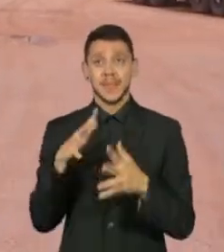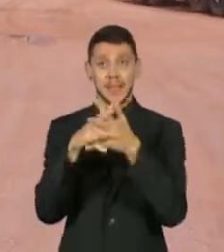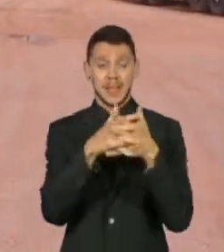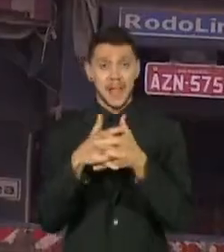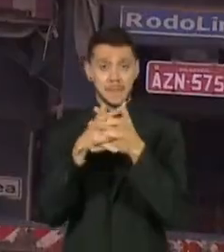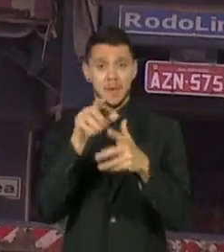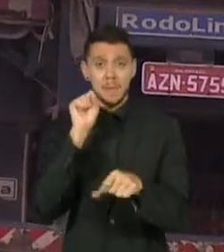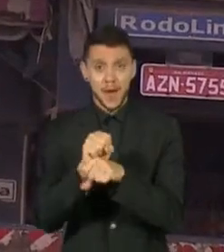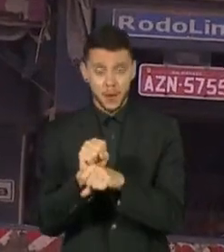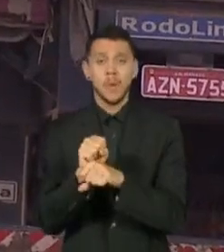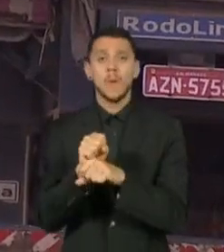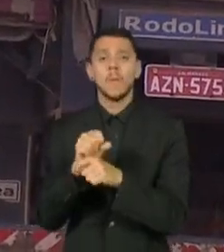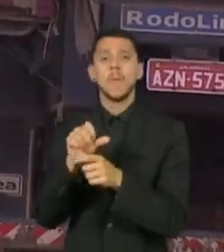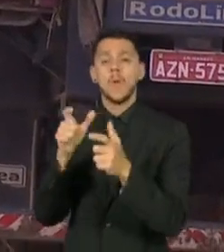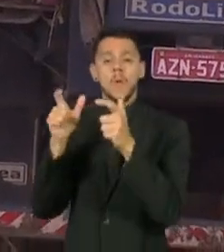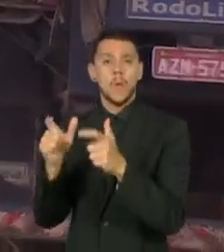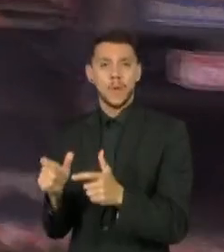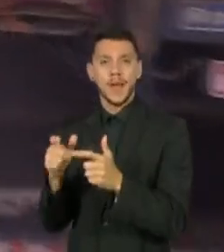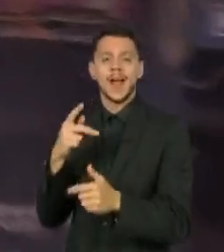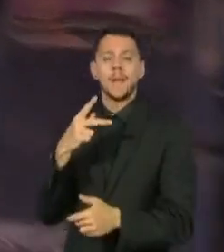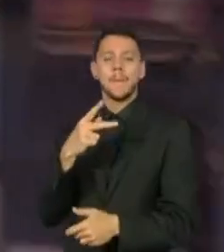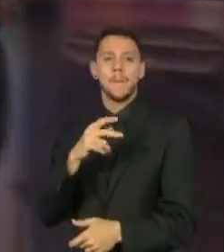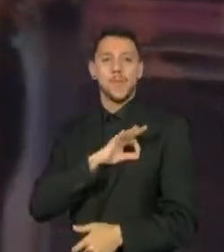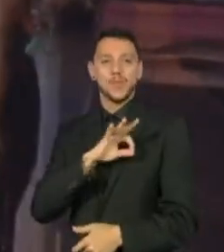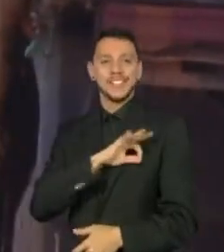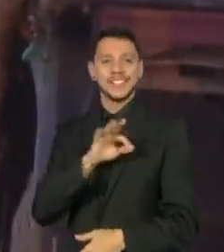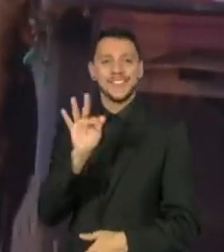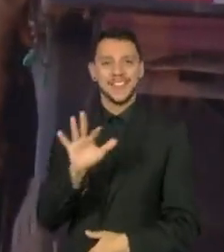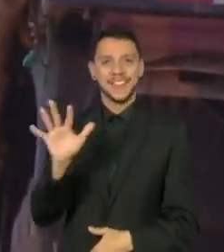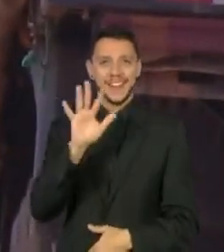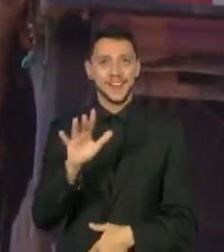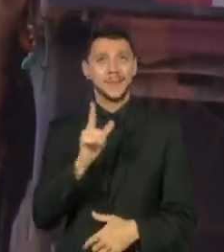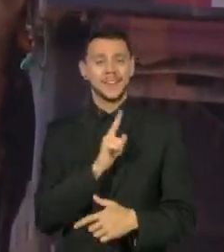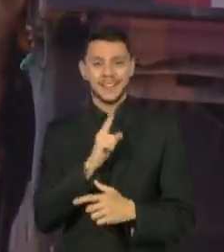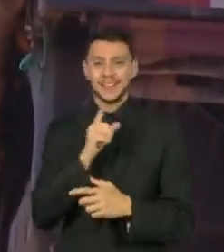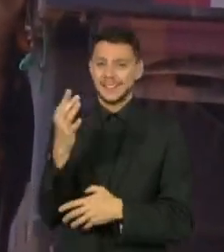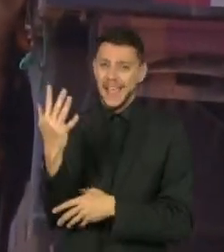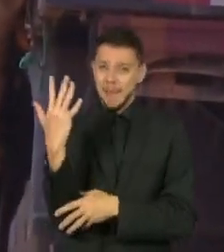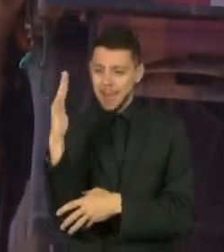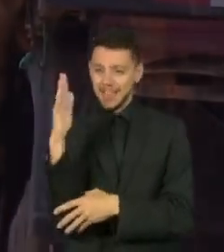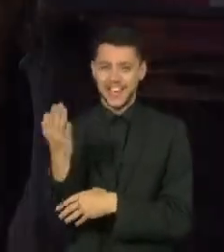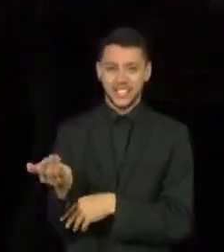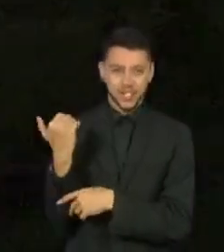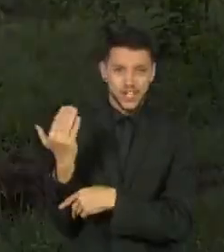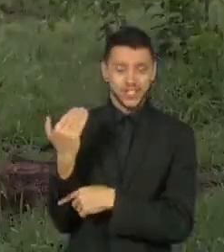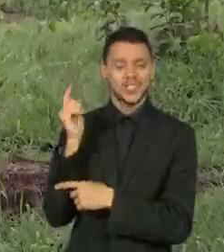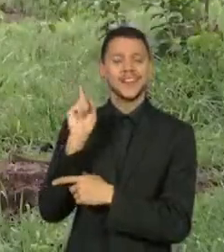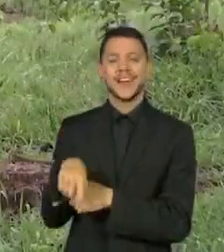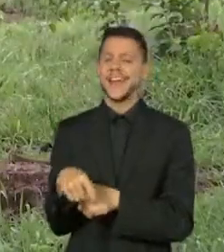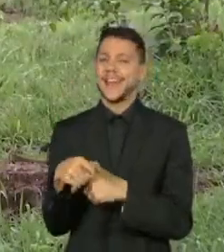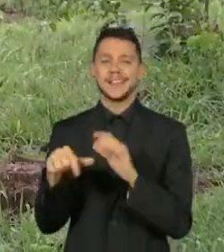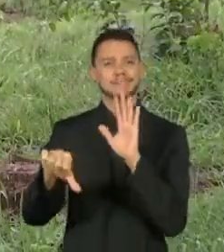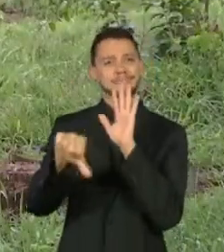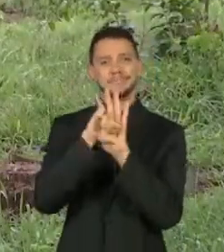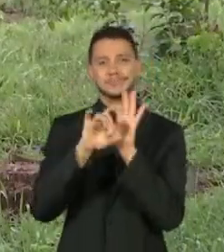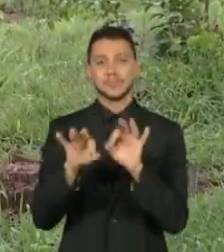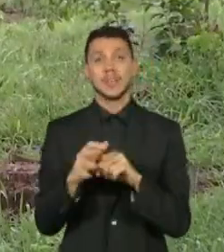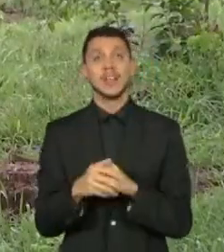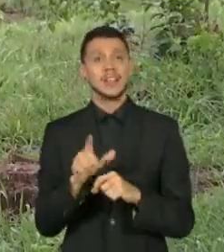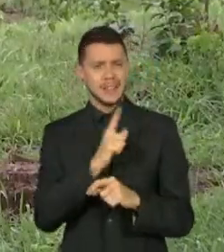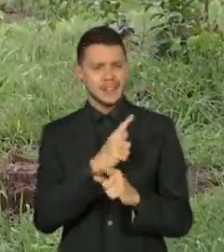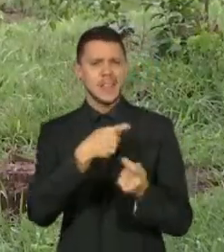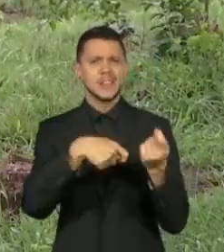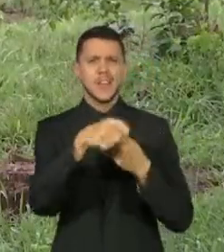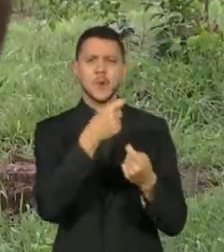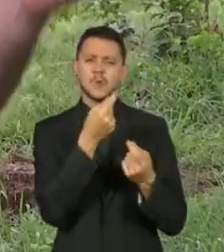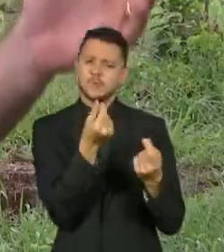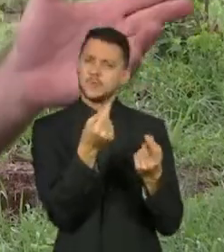Federal. A extração ilegal alimenta o mercado clandestino. É um grande negócio destruir a Amazônia. E se você for pego, e